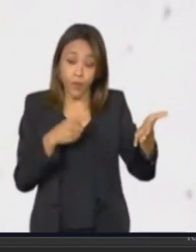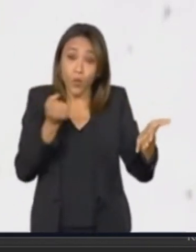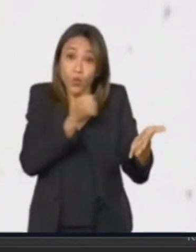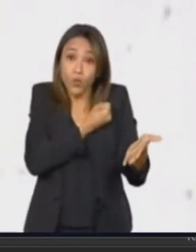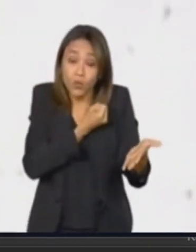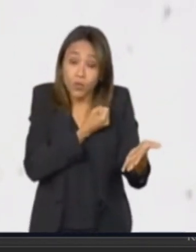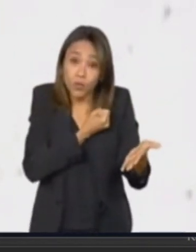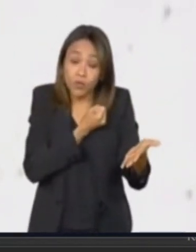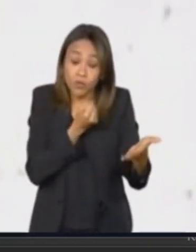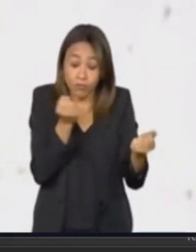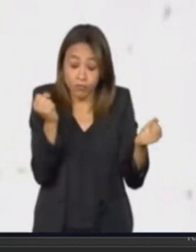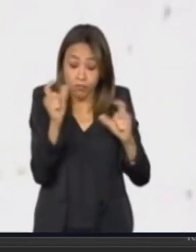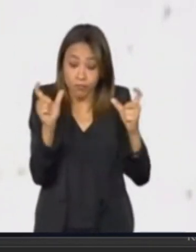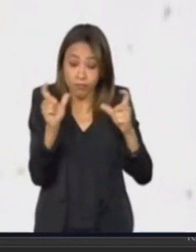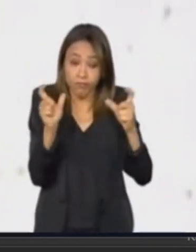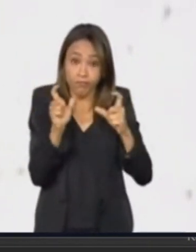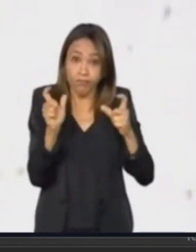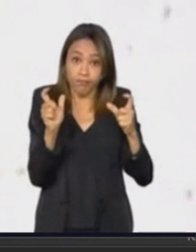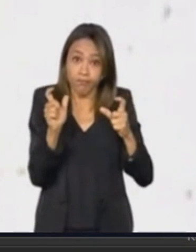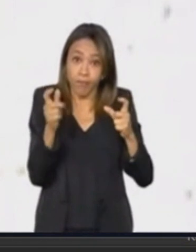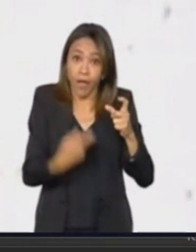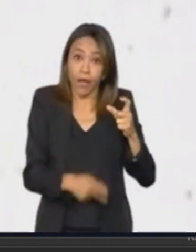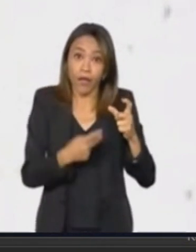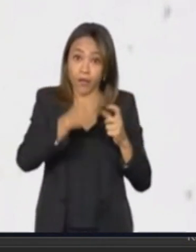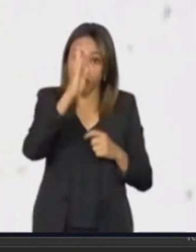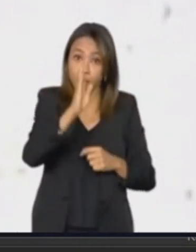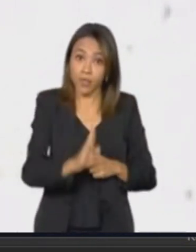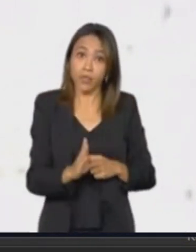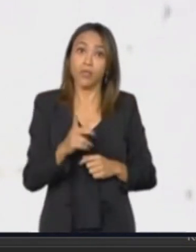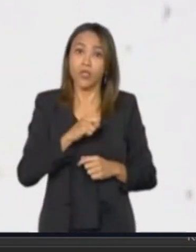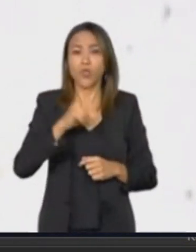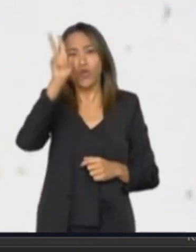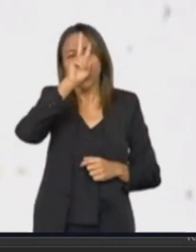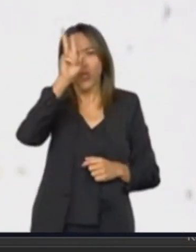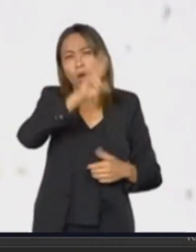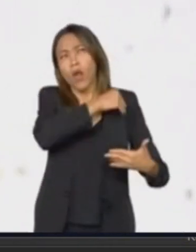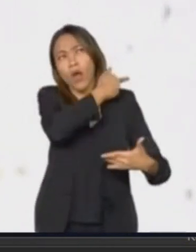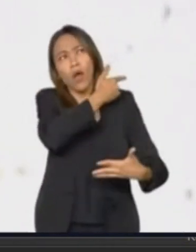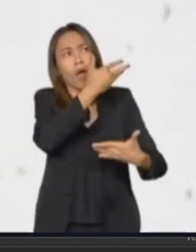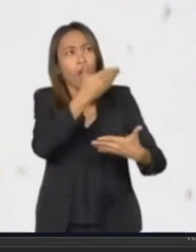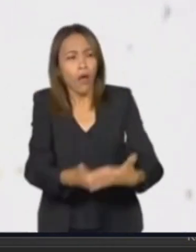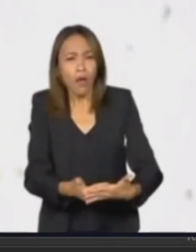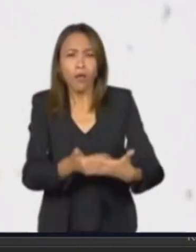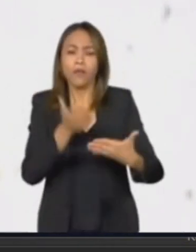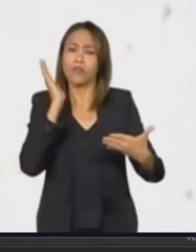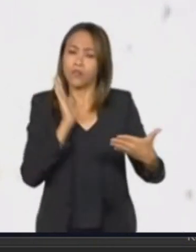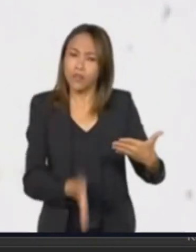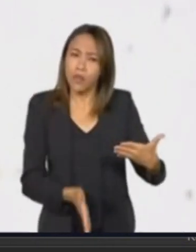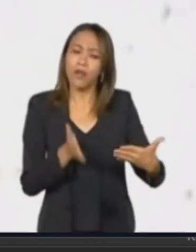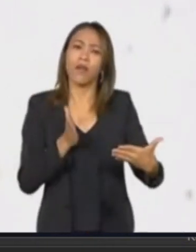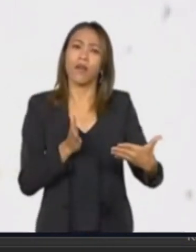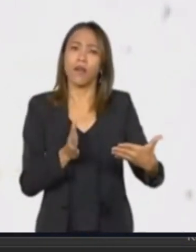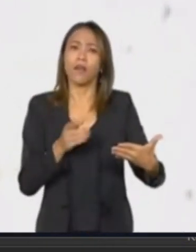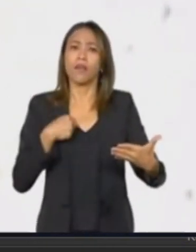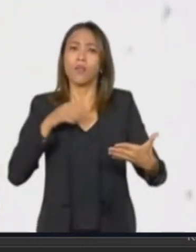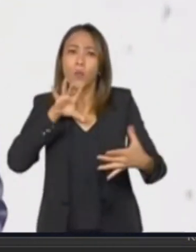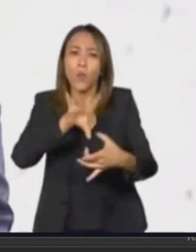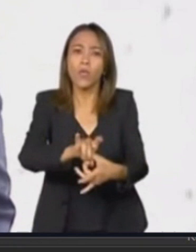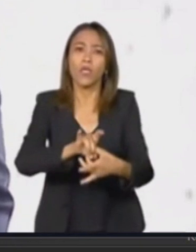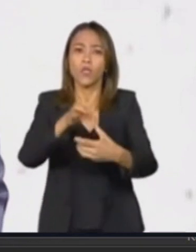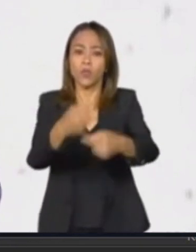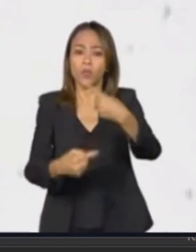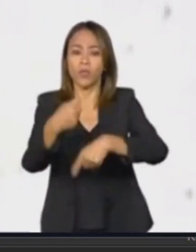constrangedores em nosso país, com o histórico que nós temos, com agendas que dispostamos no cenário geopolítico, só